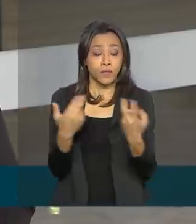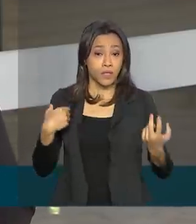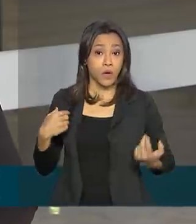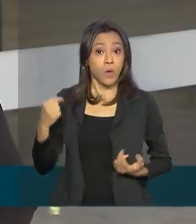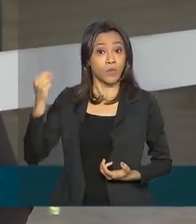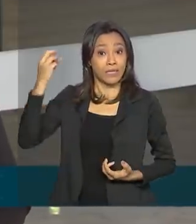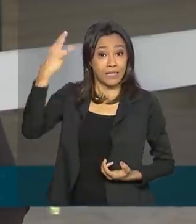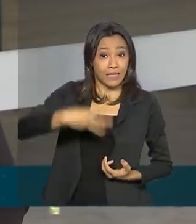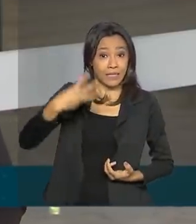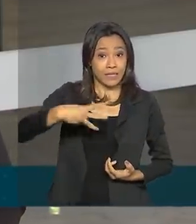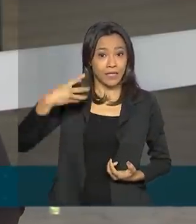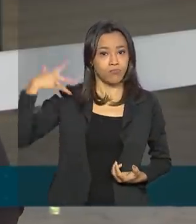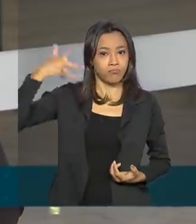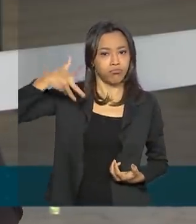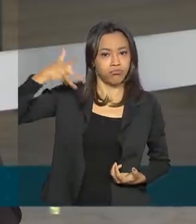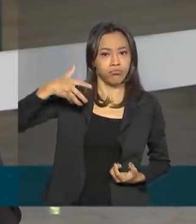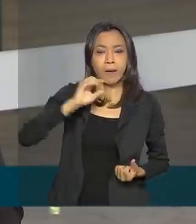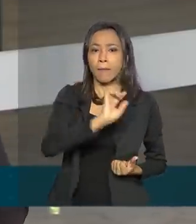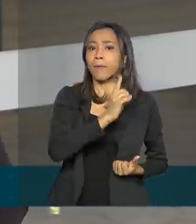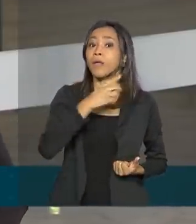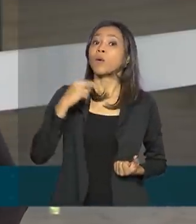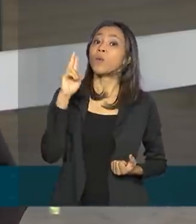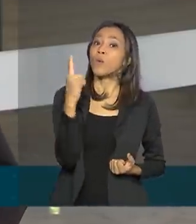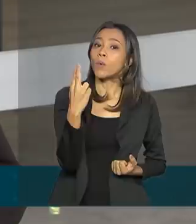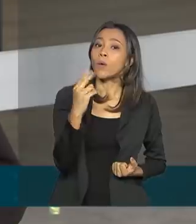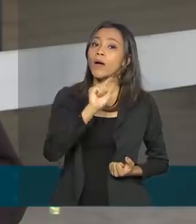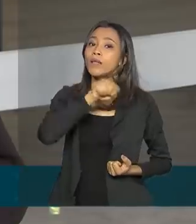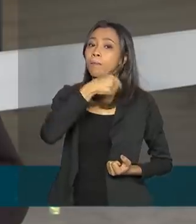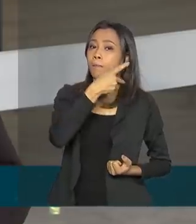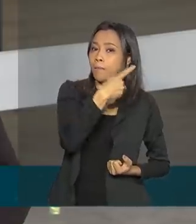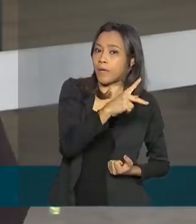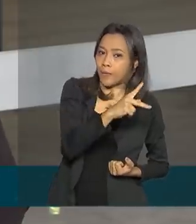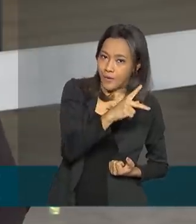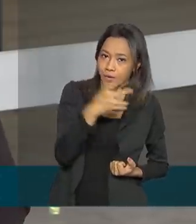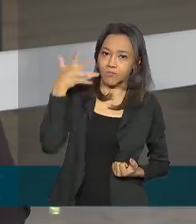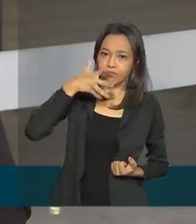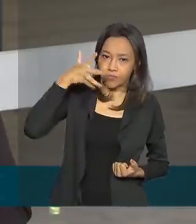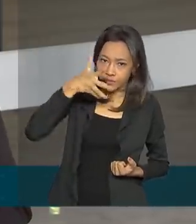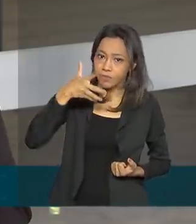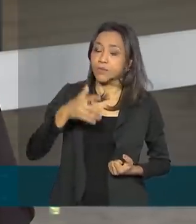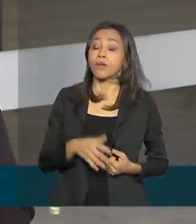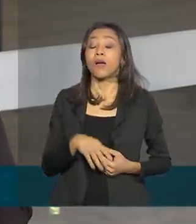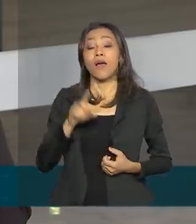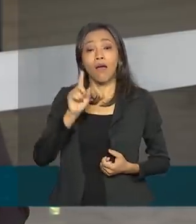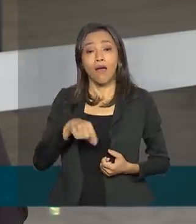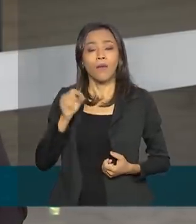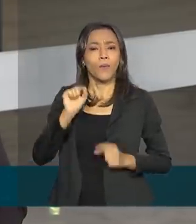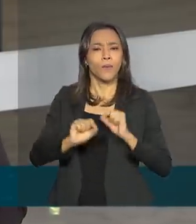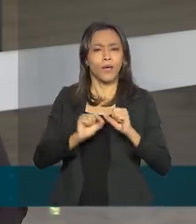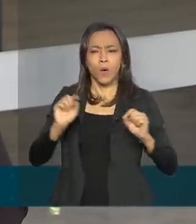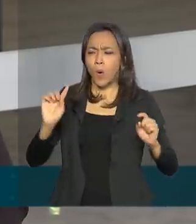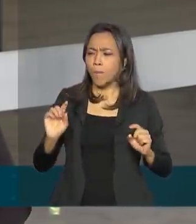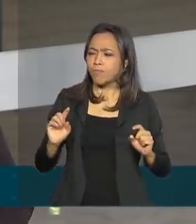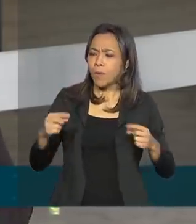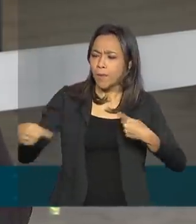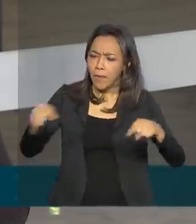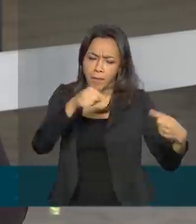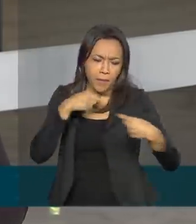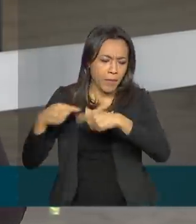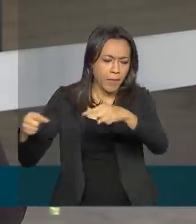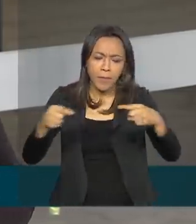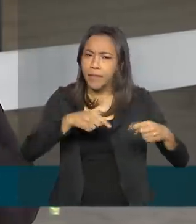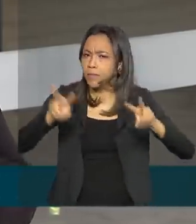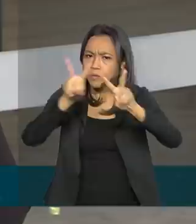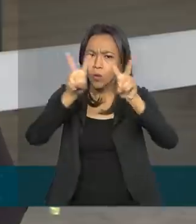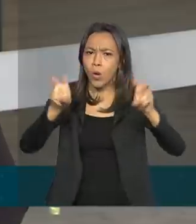terceiro a falar. Fala depois dos presidentes do Uruguai e do Paraguai. E essa vai ser uma oportunidade dos chefes de Estado discutirem as questões comerciais